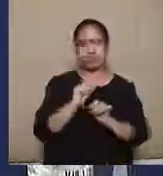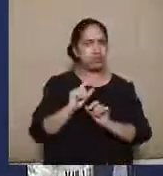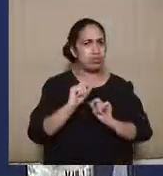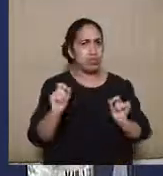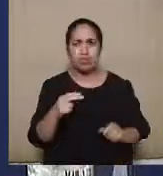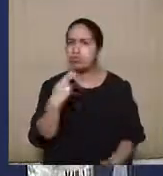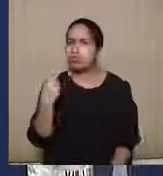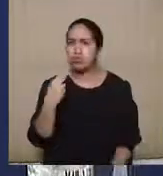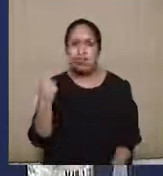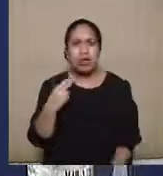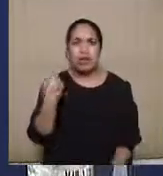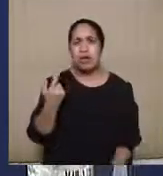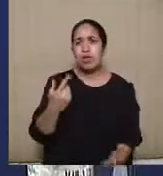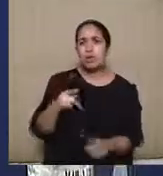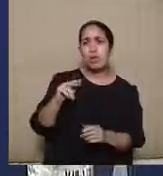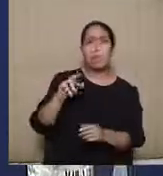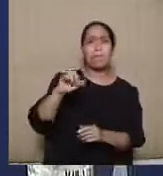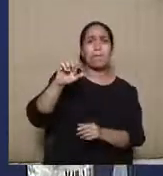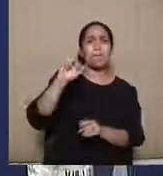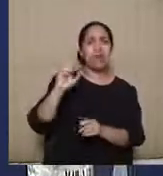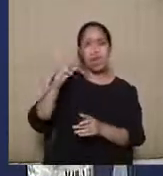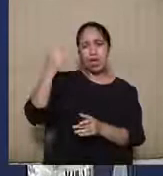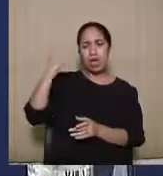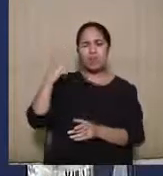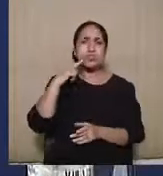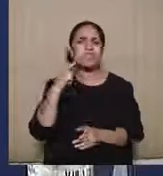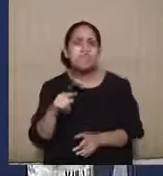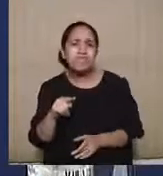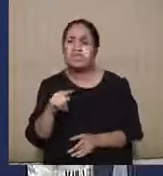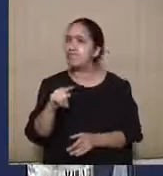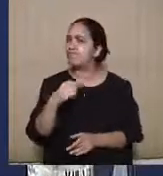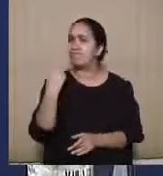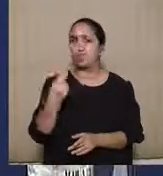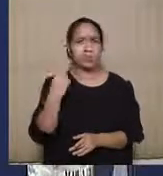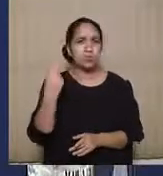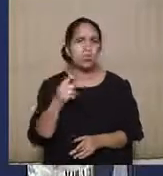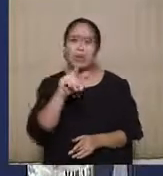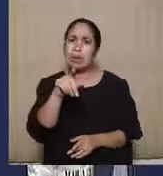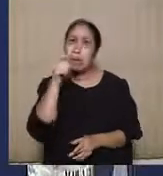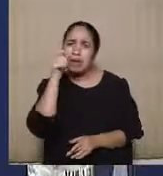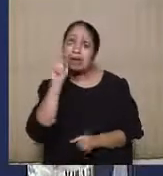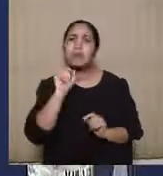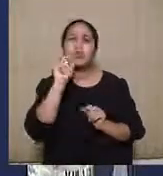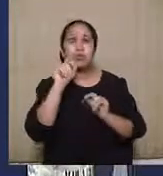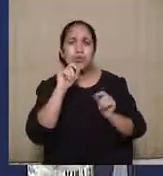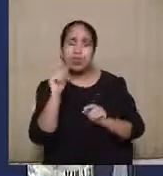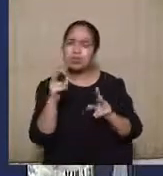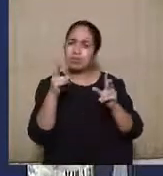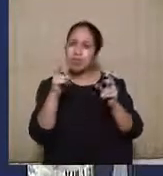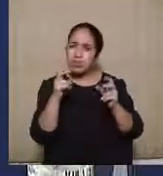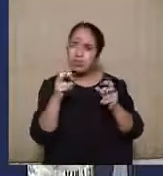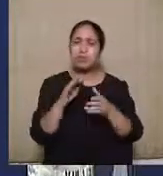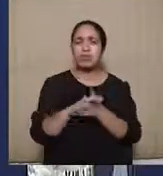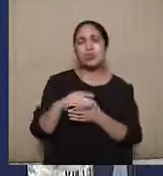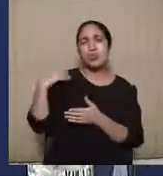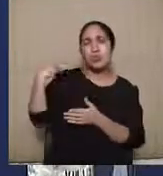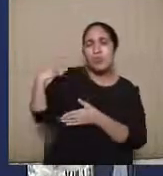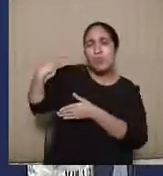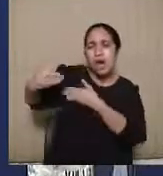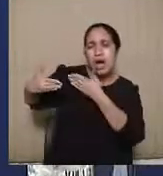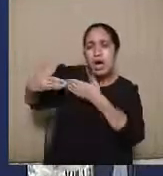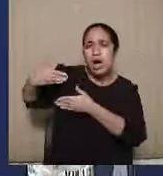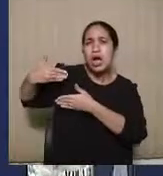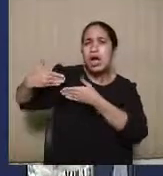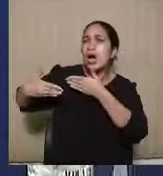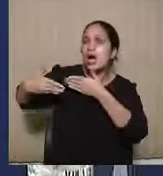que essa ideia do pré-julgado havia sido recepcionado. Mas é interessante a gente perceber também que, nos últimos tempos, houve um movimento